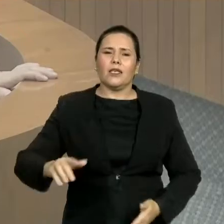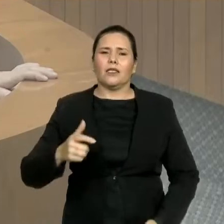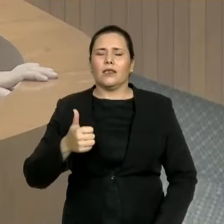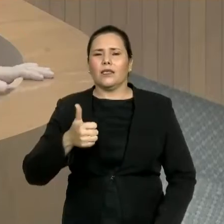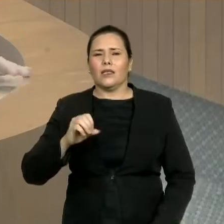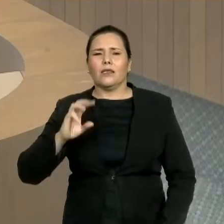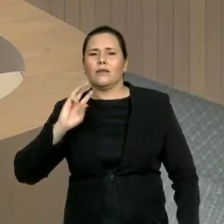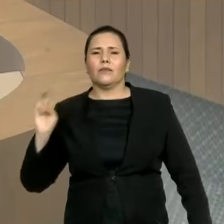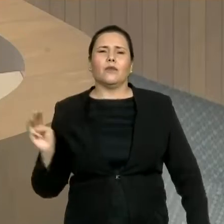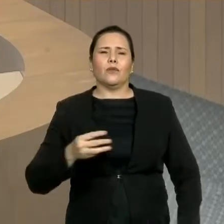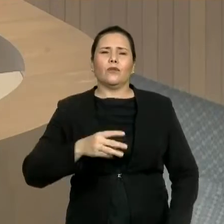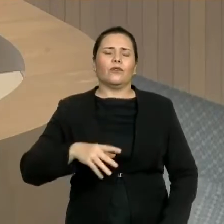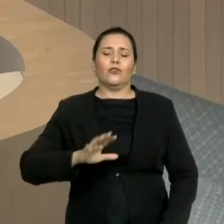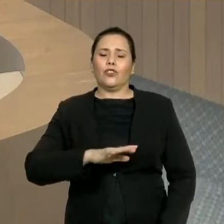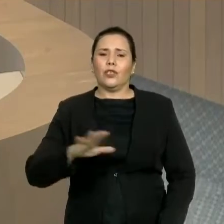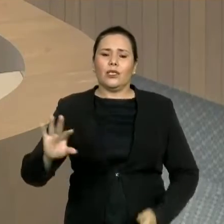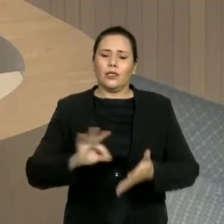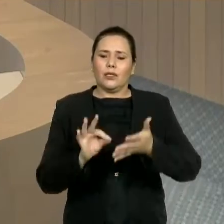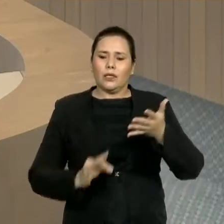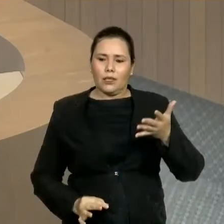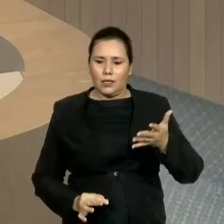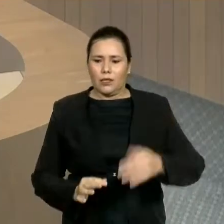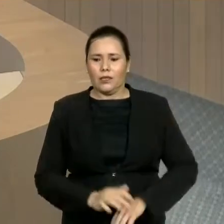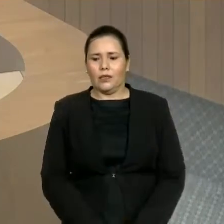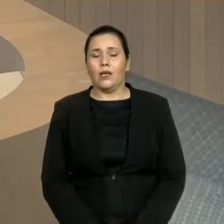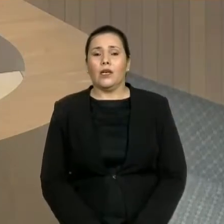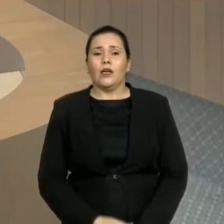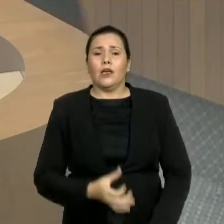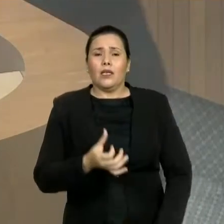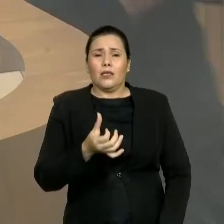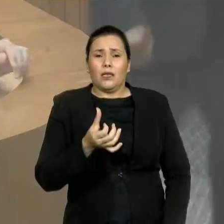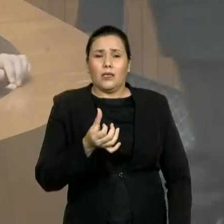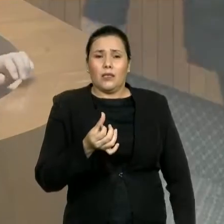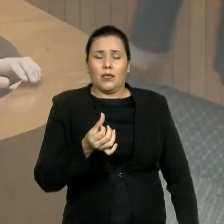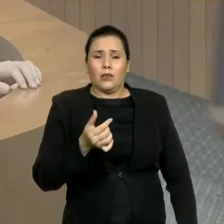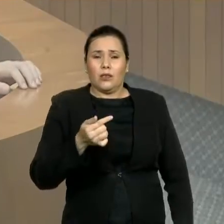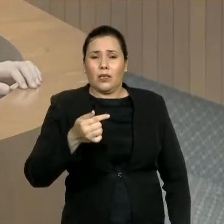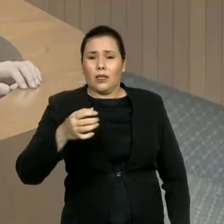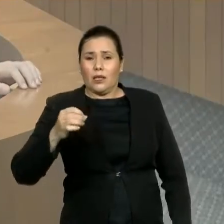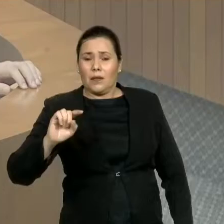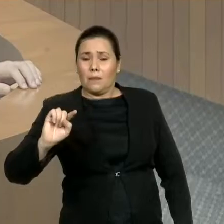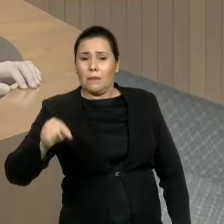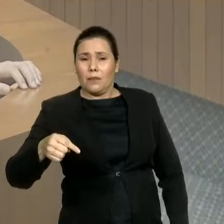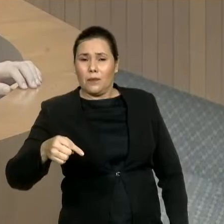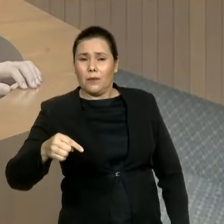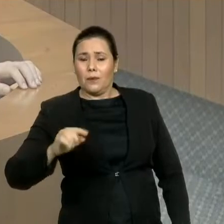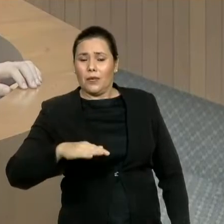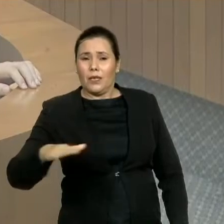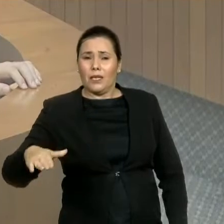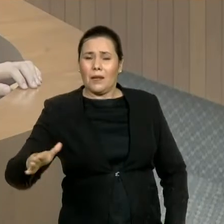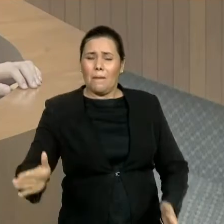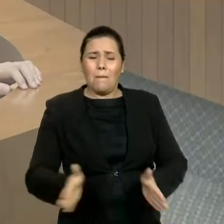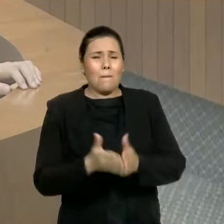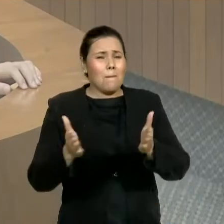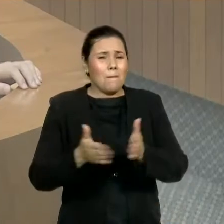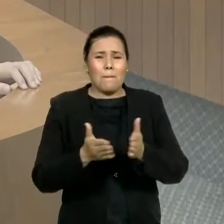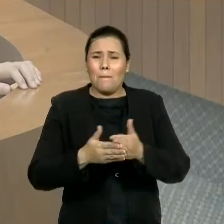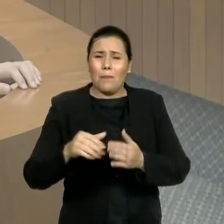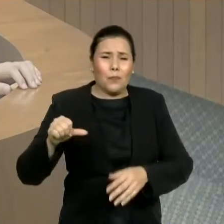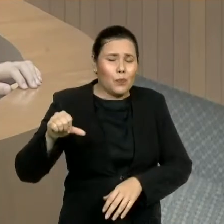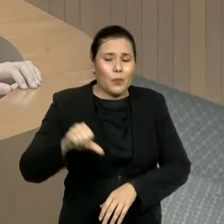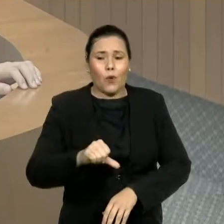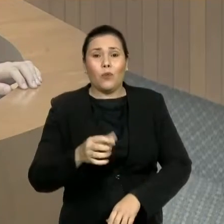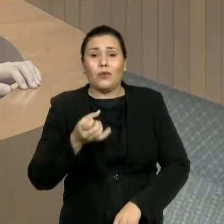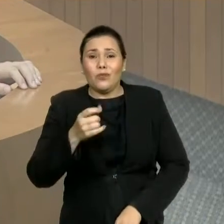Dessas, 670 mil em situação de pobreza ou de extrema pobreza. Se não houvesse o